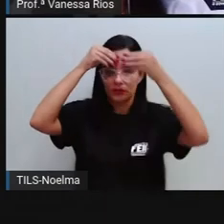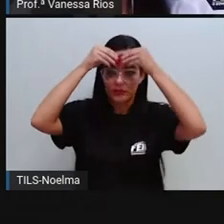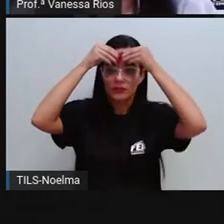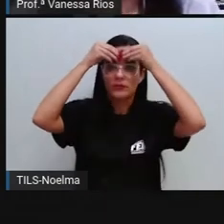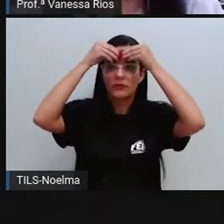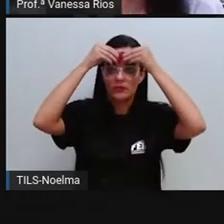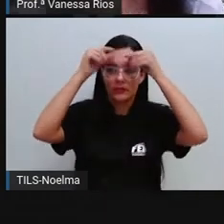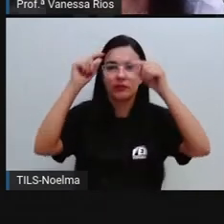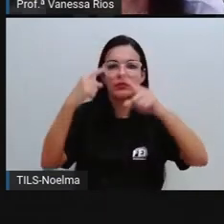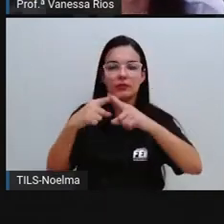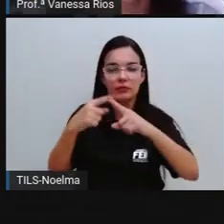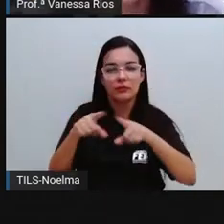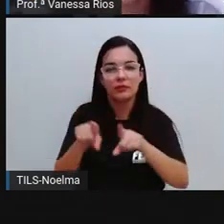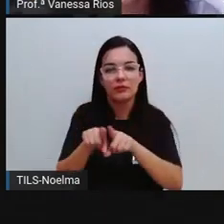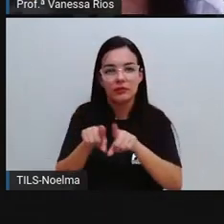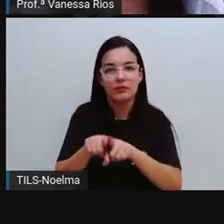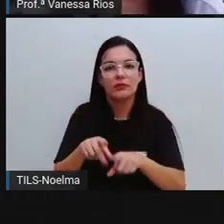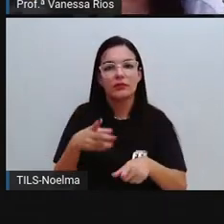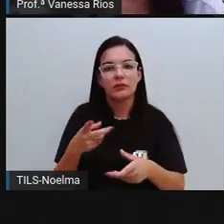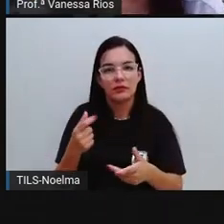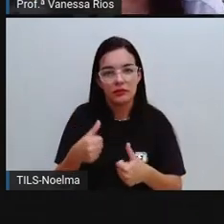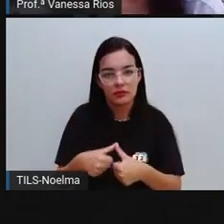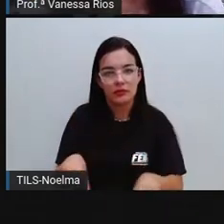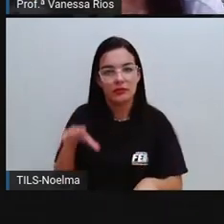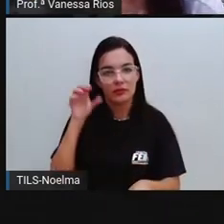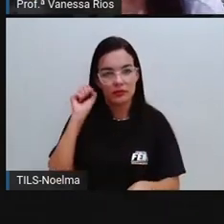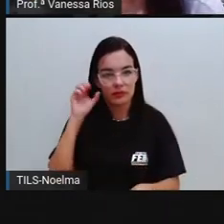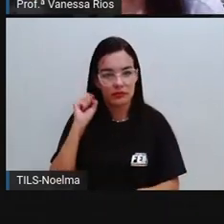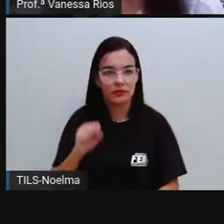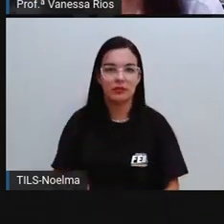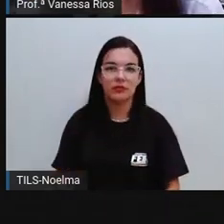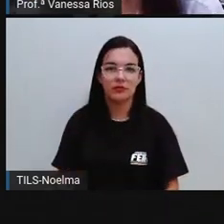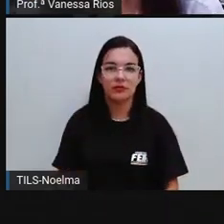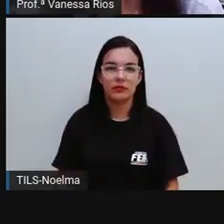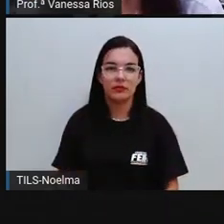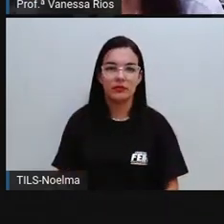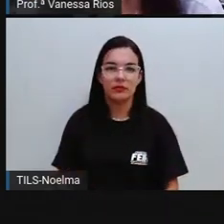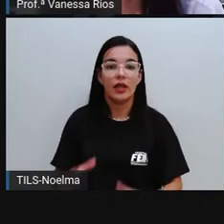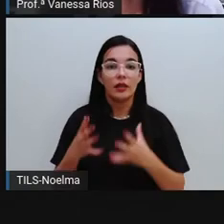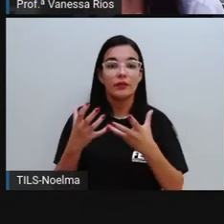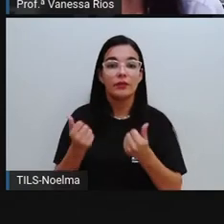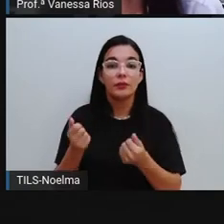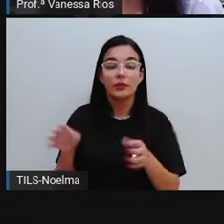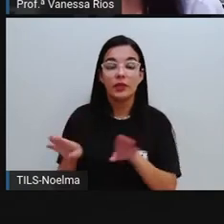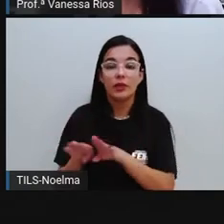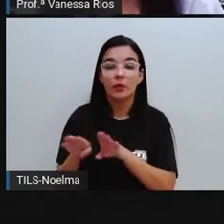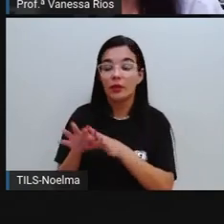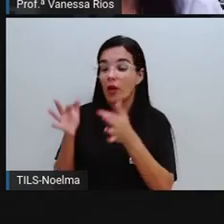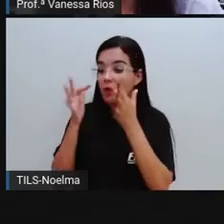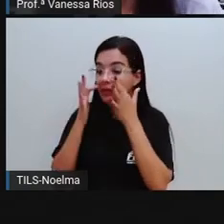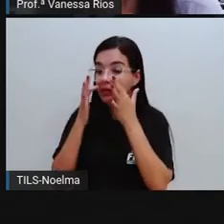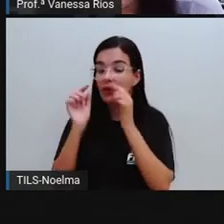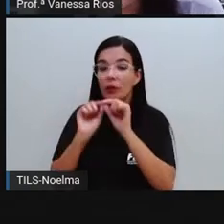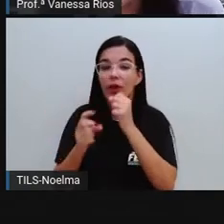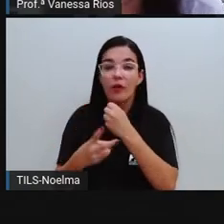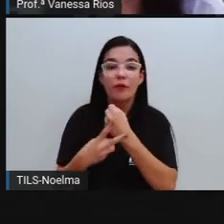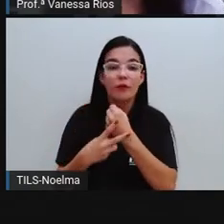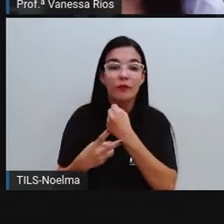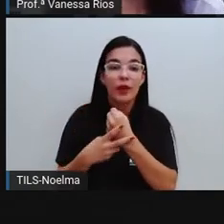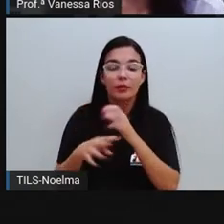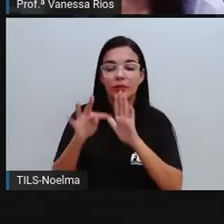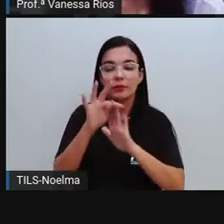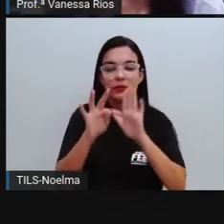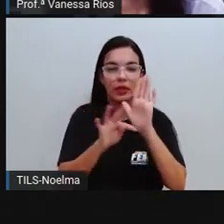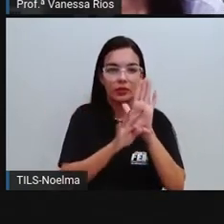ouvindo, por quem está lendo também. E aí, vamos observar então os verbos do texto?